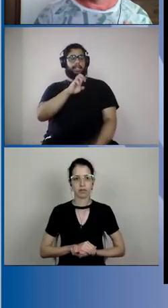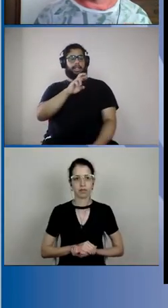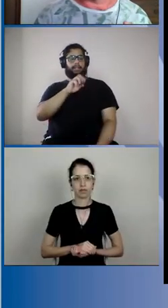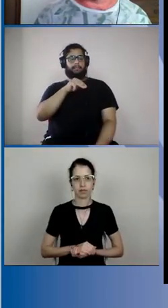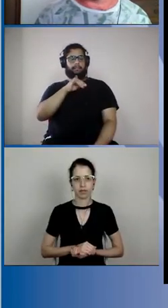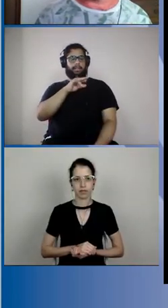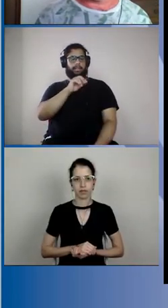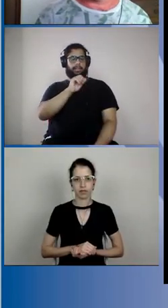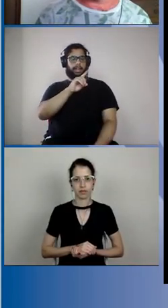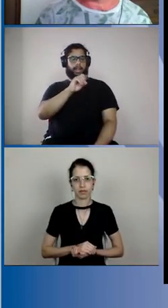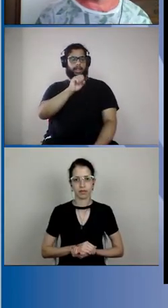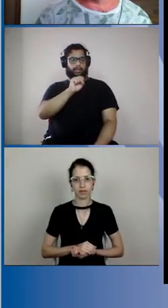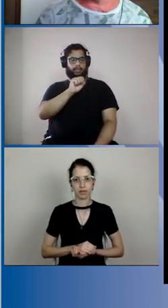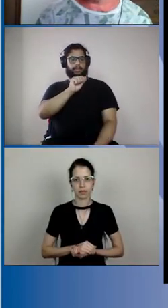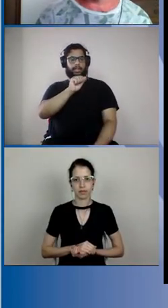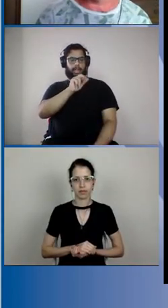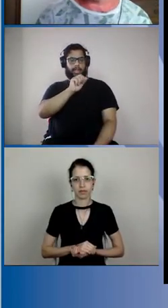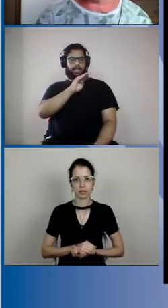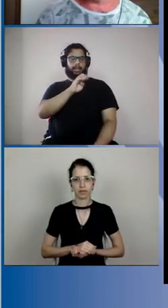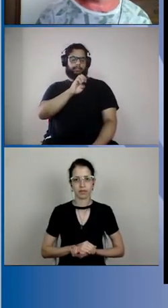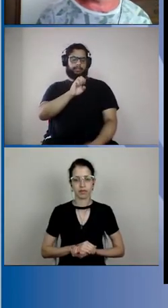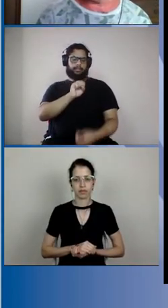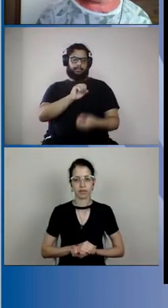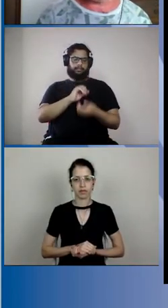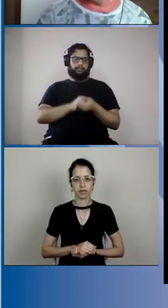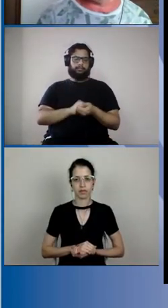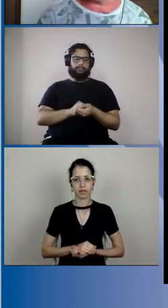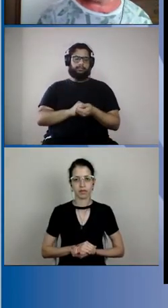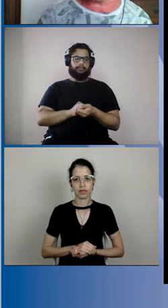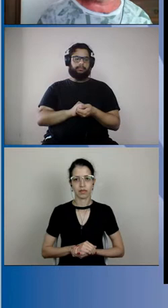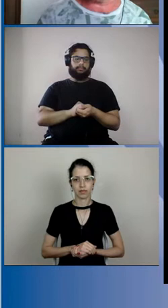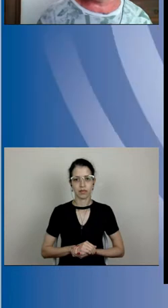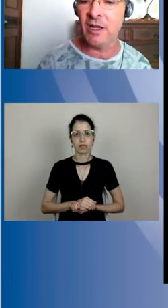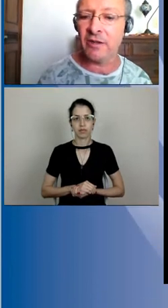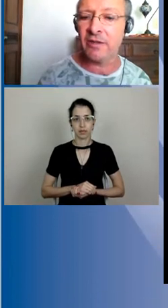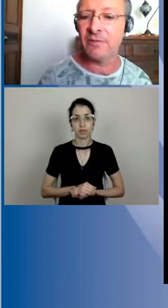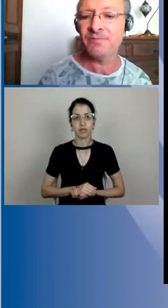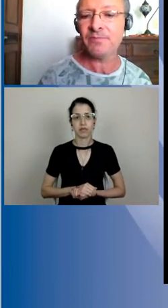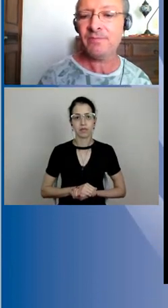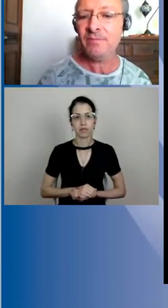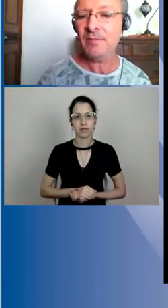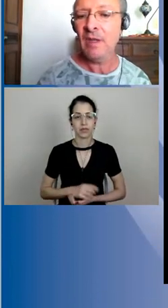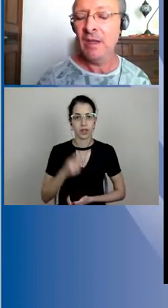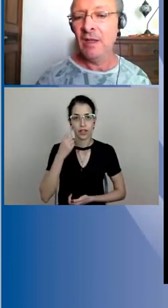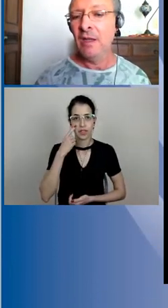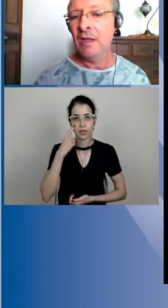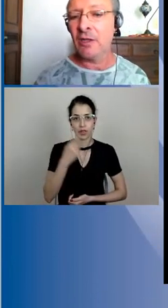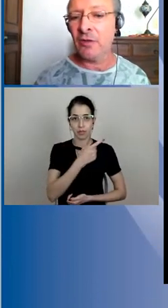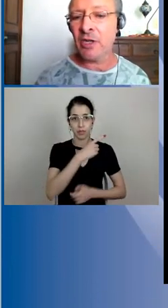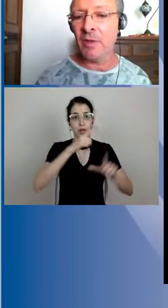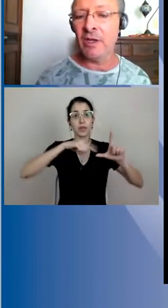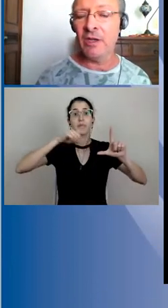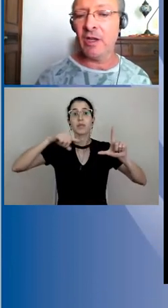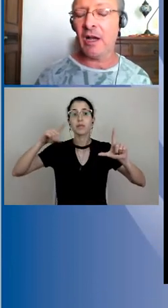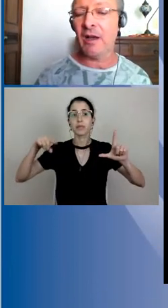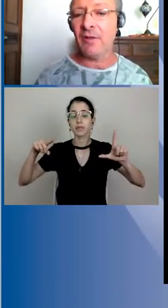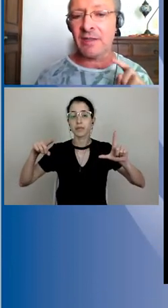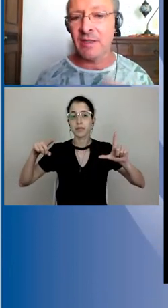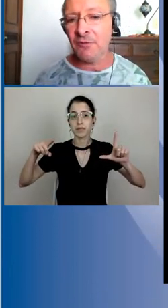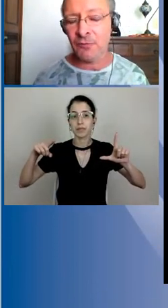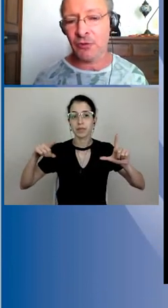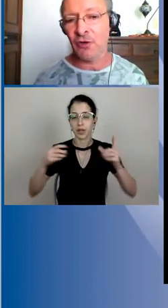com a maior proporção da população vacinada. Olha a curva de mortalidade deles. Então, veja bem,